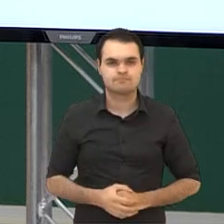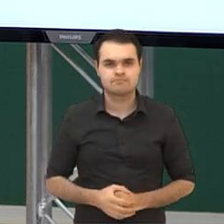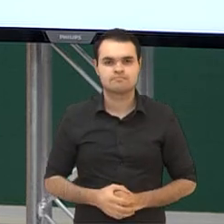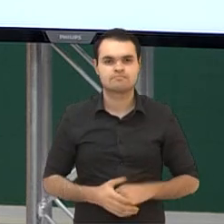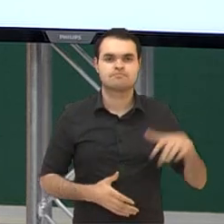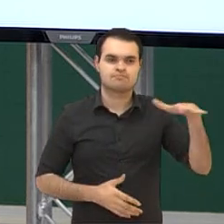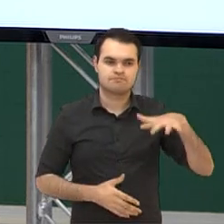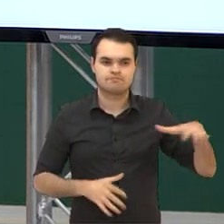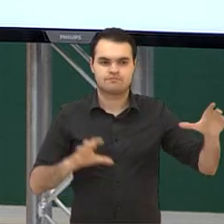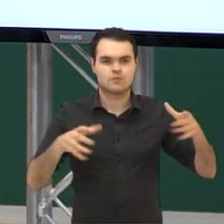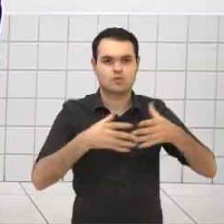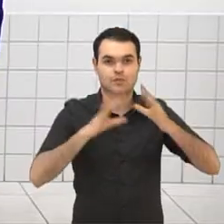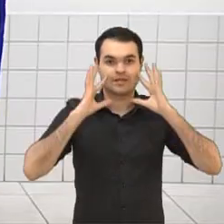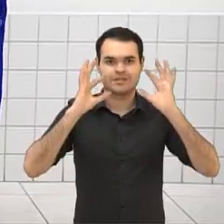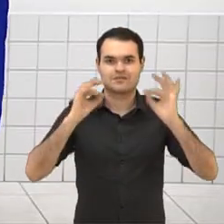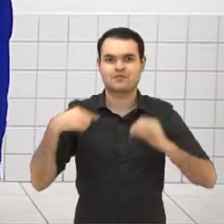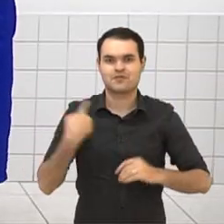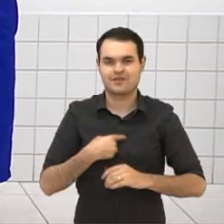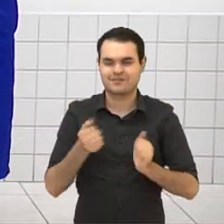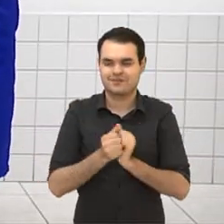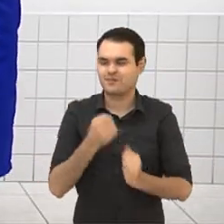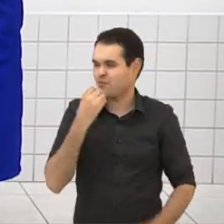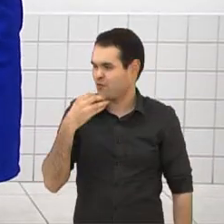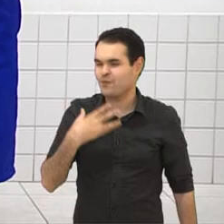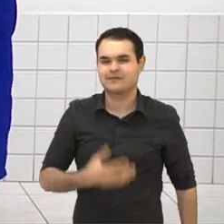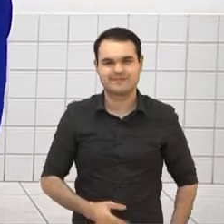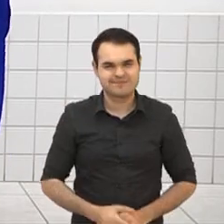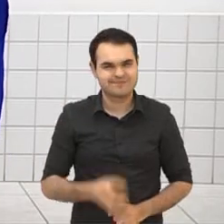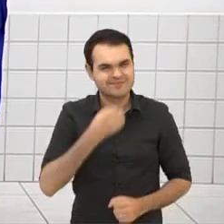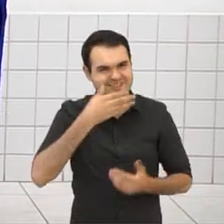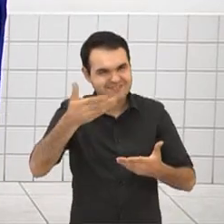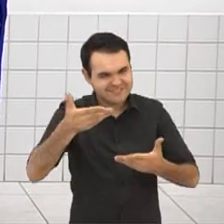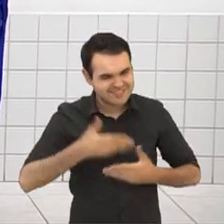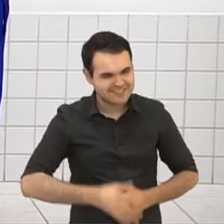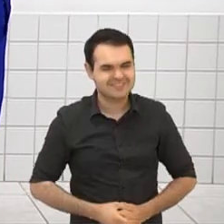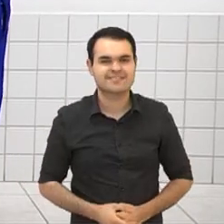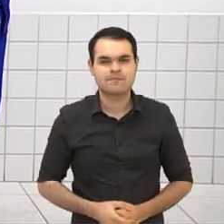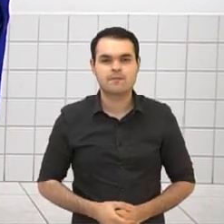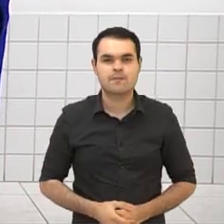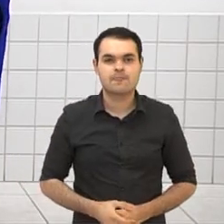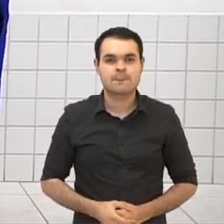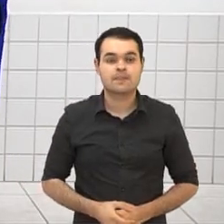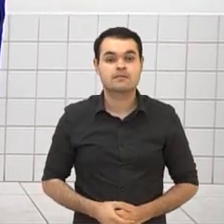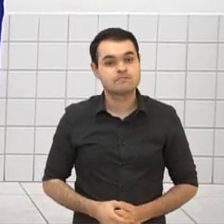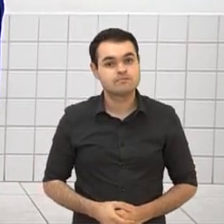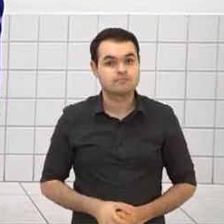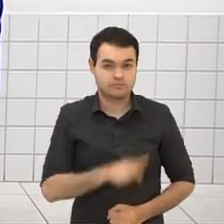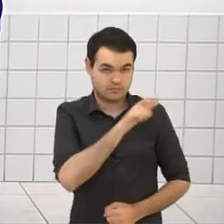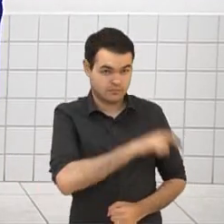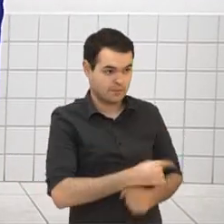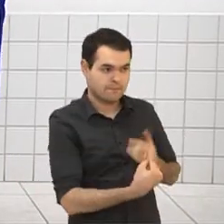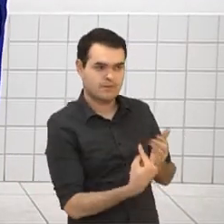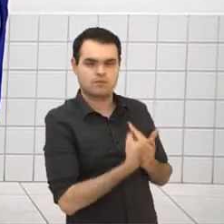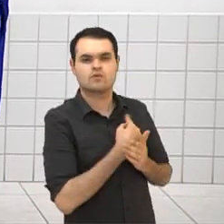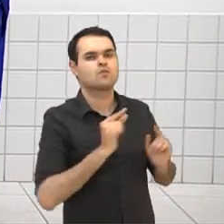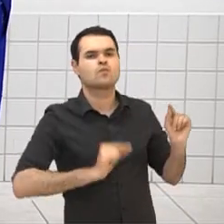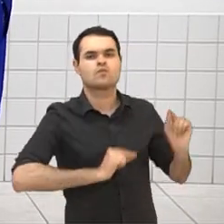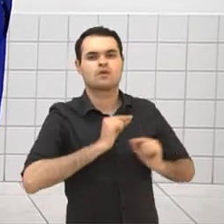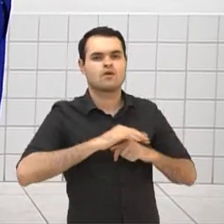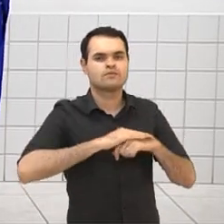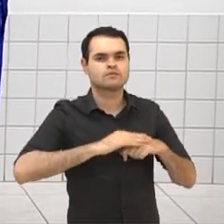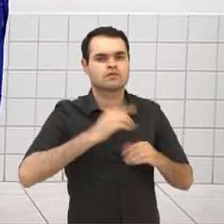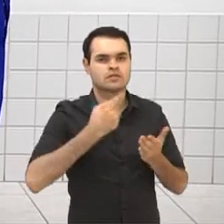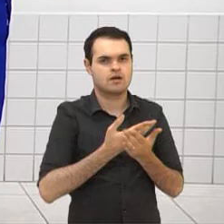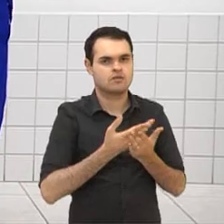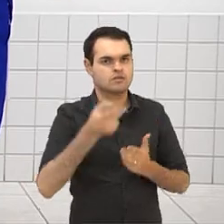A galera de Ponta Grossa não tem nada aí com a gente. Legal, Que bom, que bom. Sejam bem-vindos. Sejam bem-vindos. O teacher tinha me perguntado aqui sobre o que a gente tinha conversado na